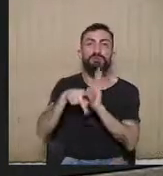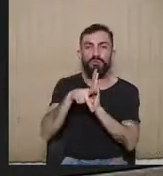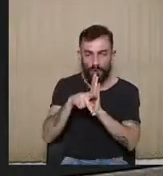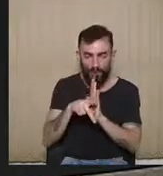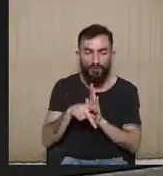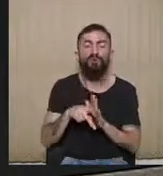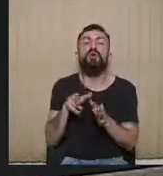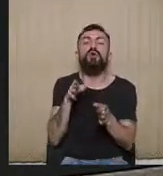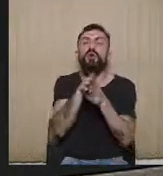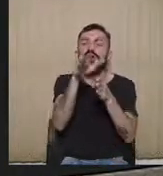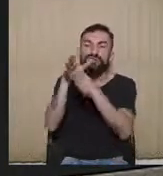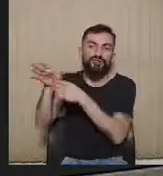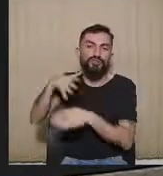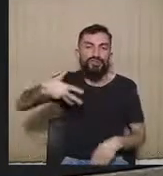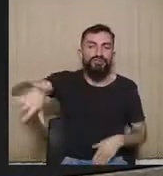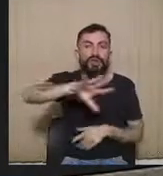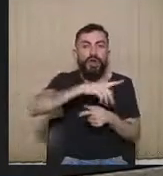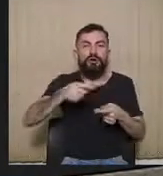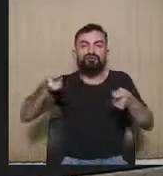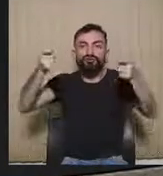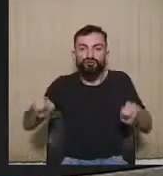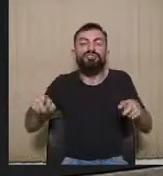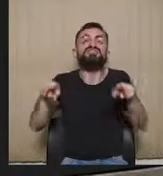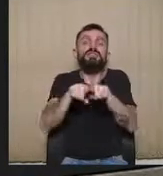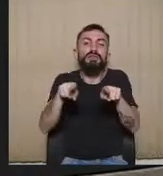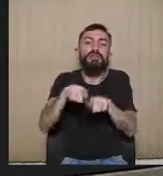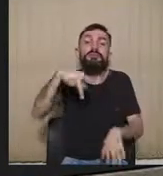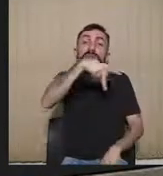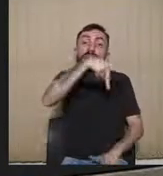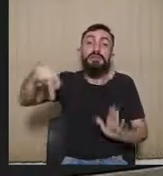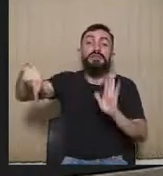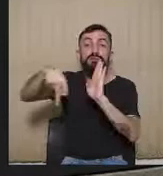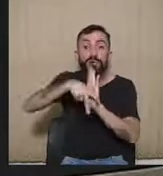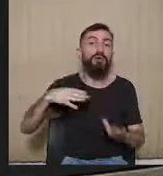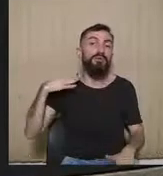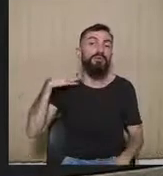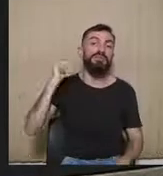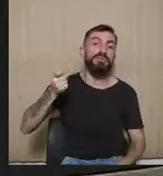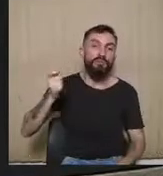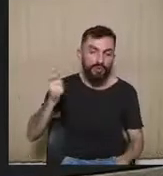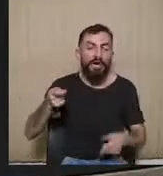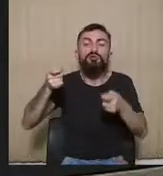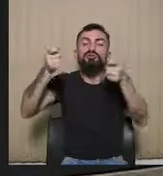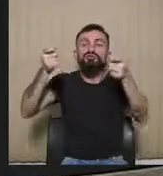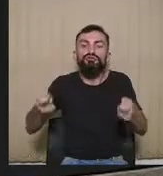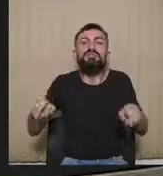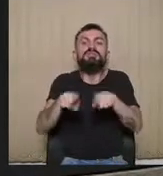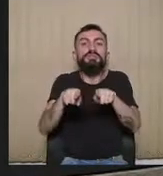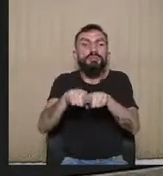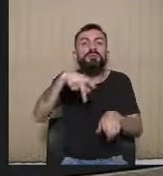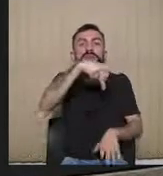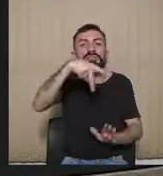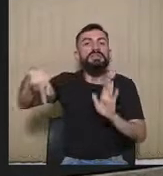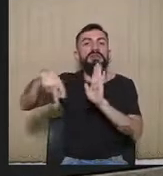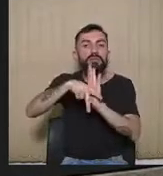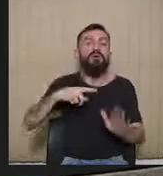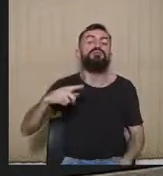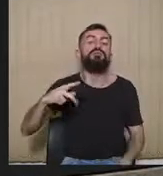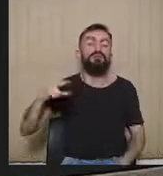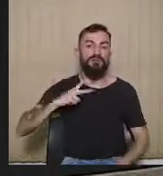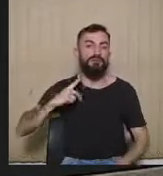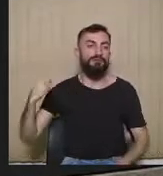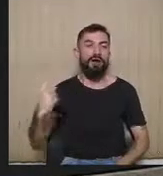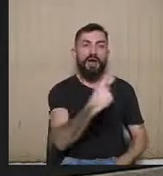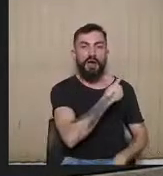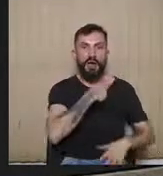da Justiça, da Presidência do Tribunal de Justiça e da Presidência da Sessão de Direito Privado. É